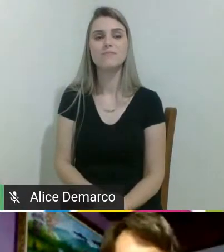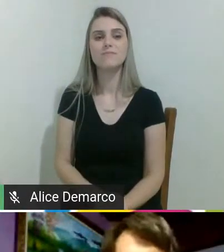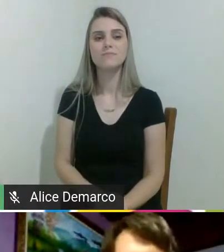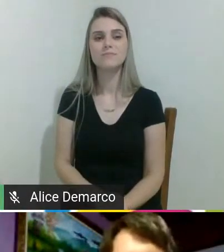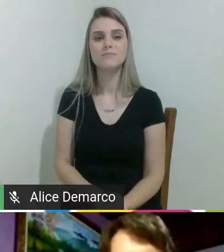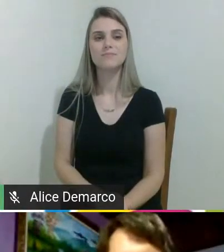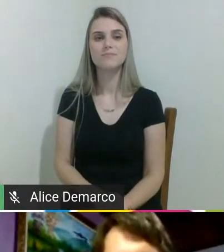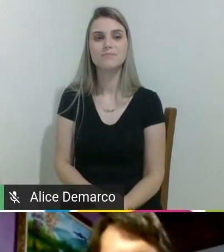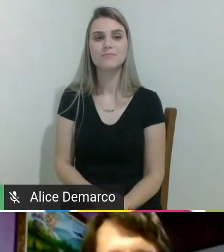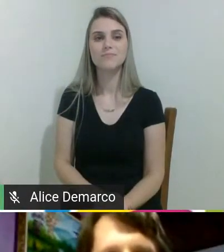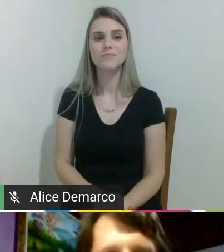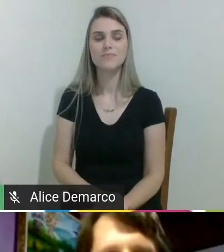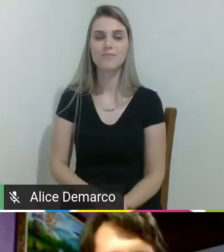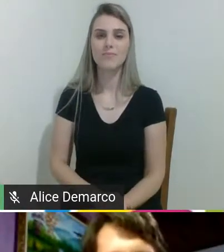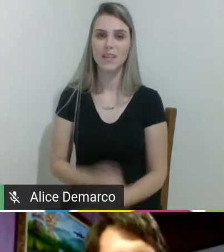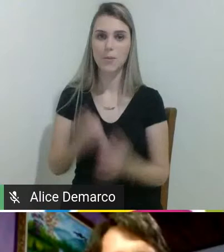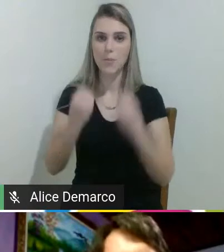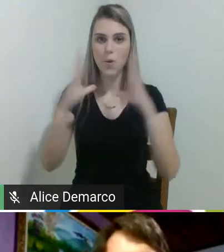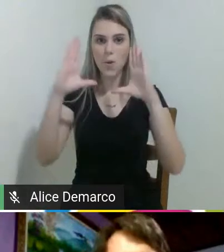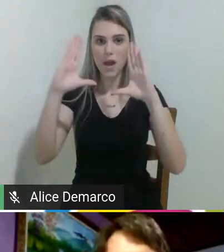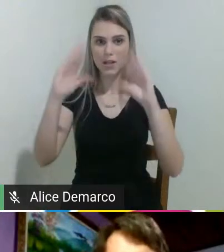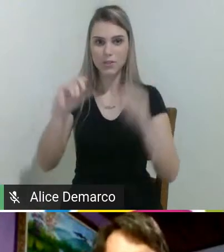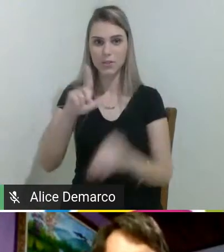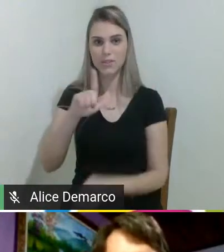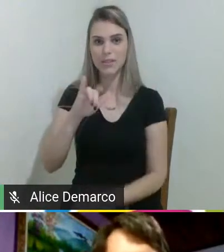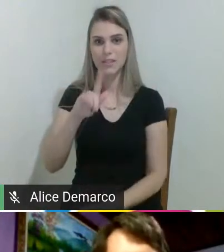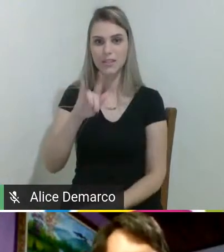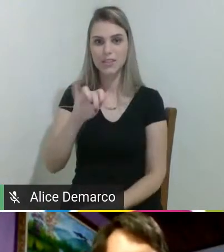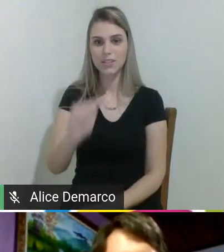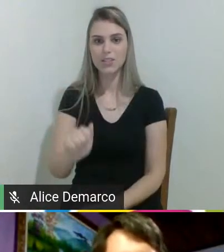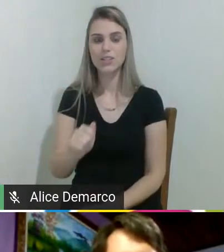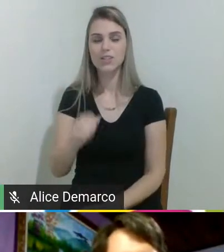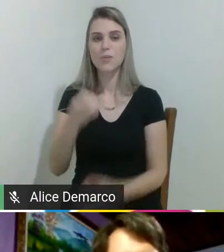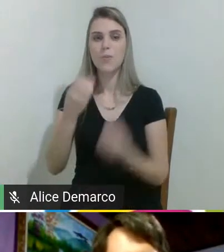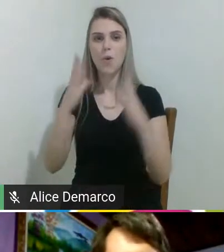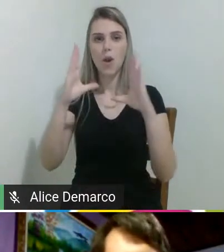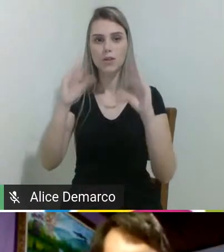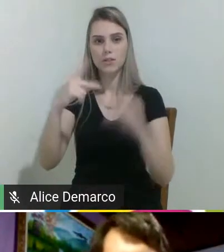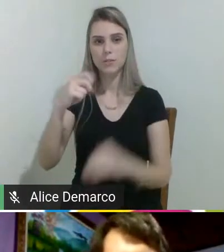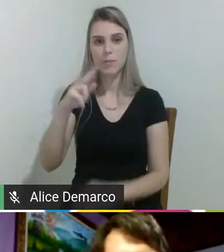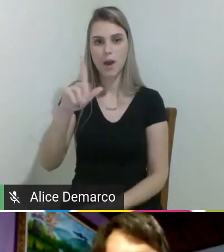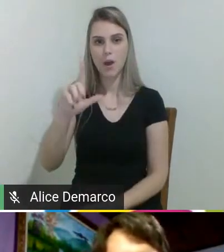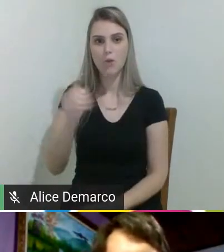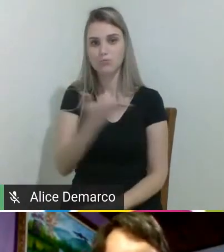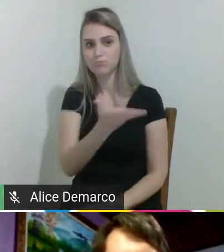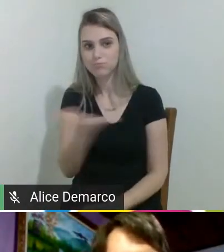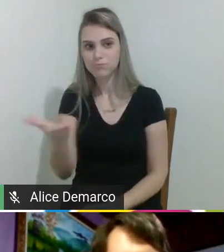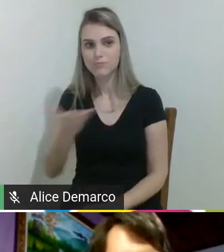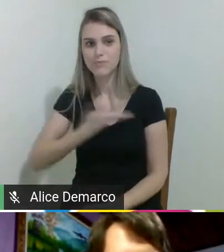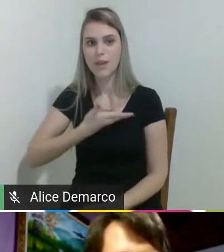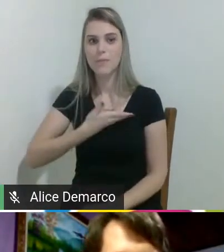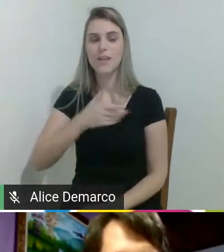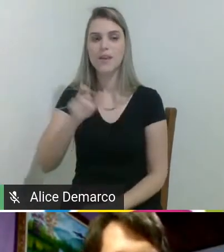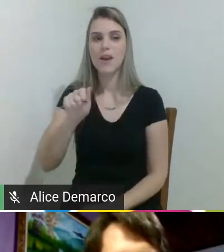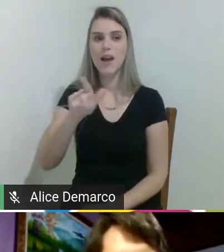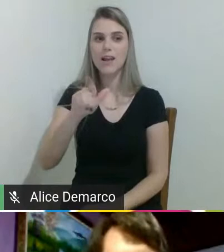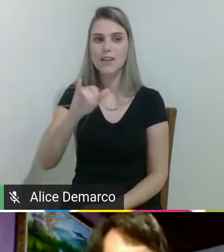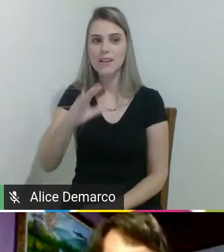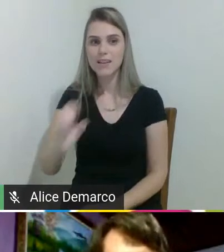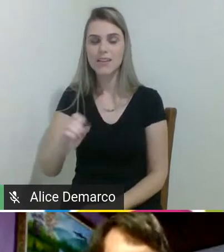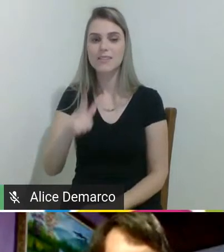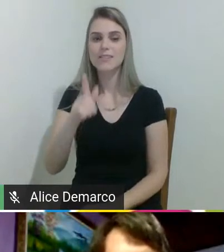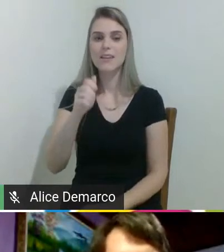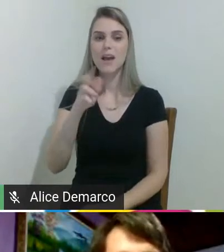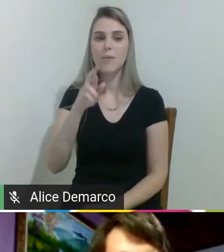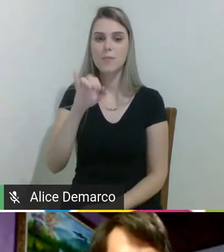Boa noite, Elígia. Boa noite, Paulo. Demais colegas. Alice, Gabriel, Bruno, João e todos